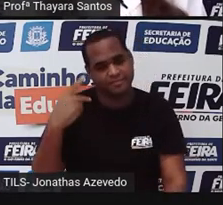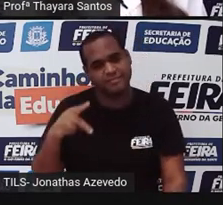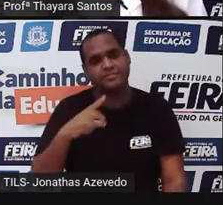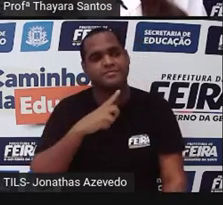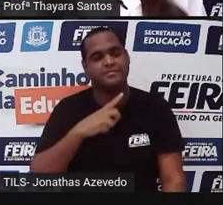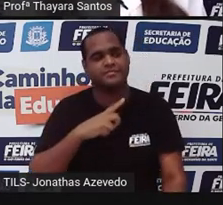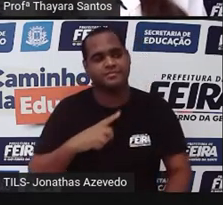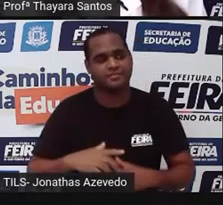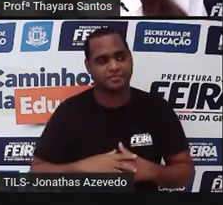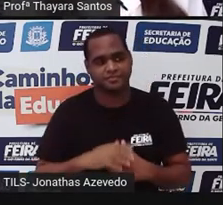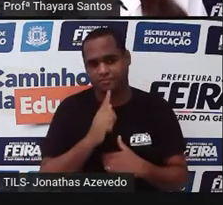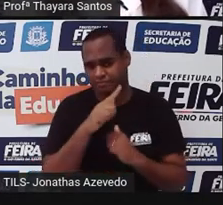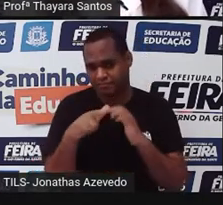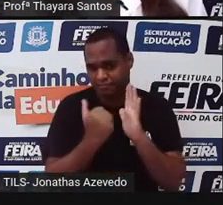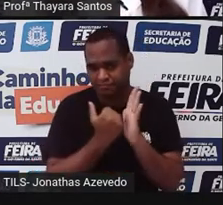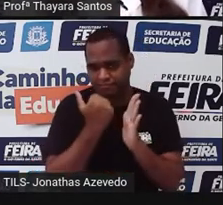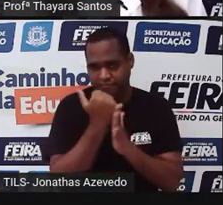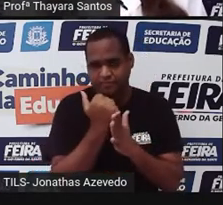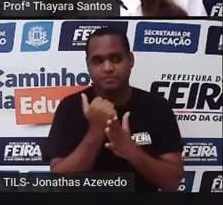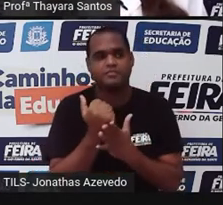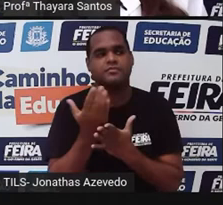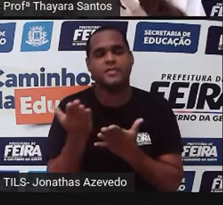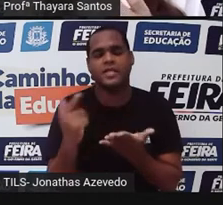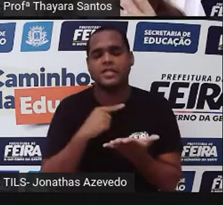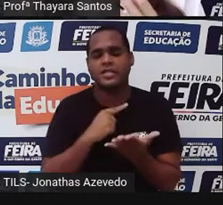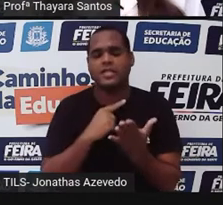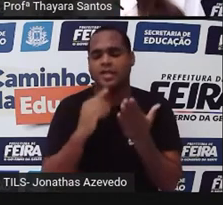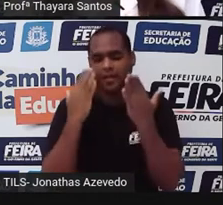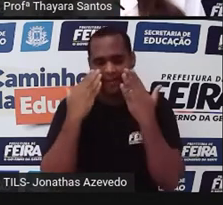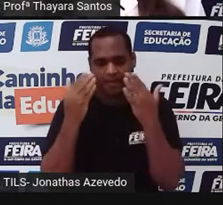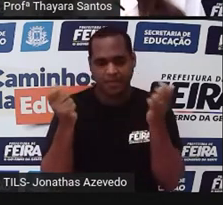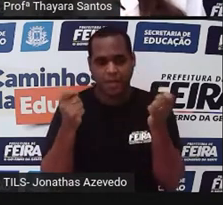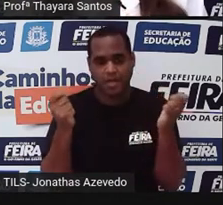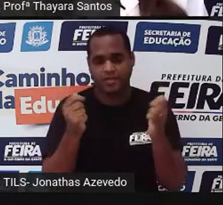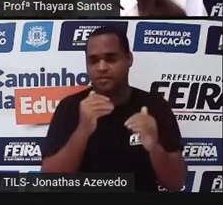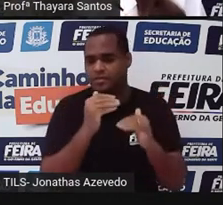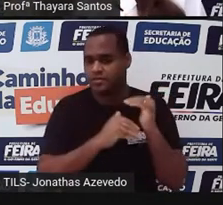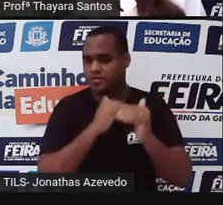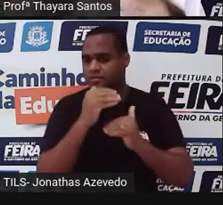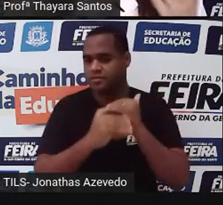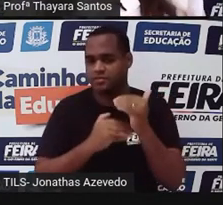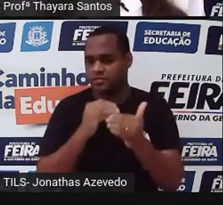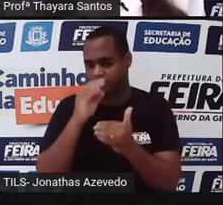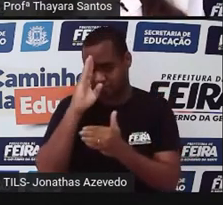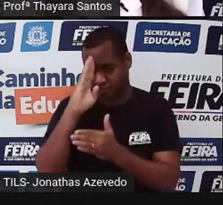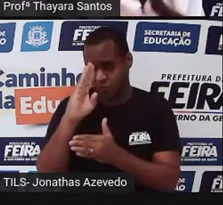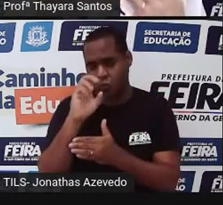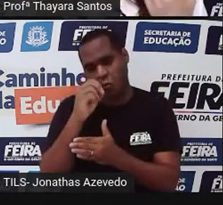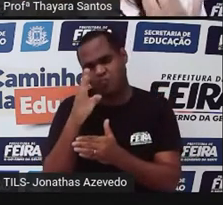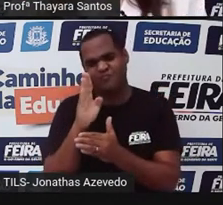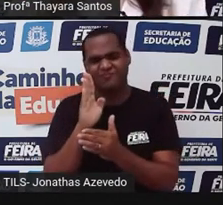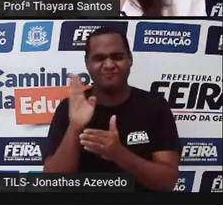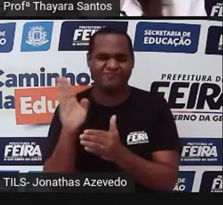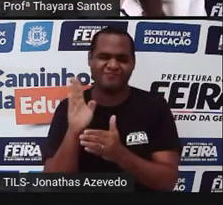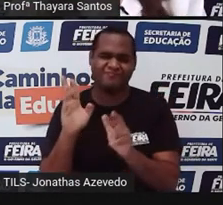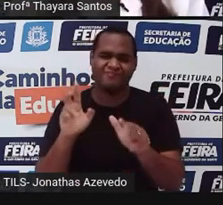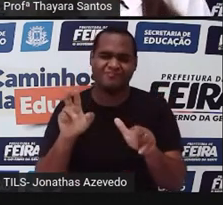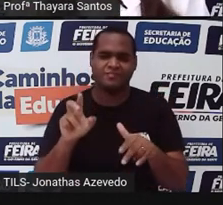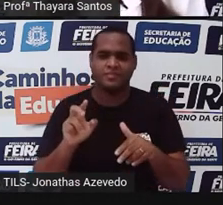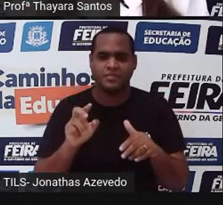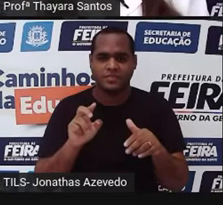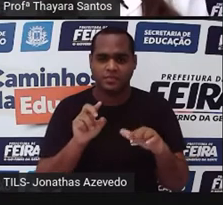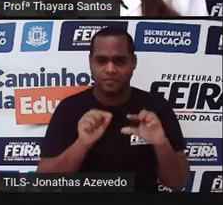além disso, esses moluscos podem apresentar um desenvolvimento que a gente chama de direto ou indireto. O que quer dizer isso?